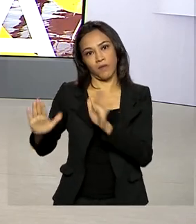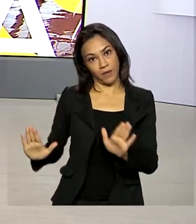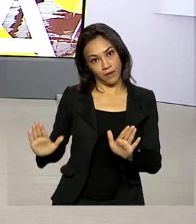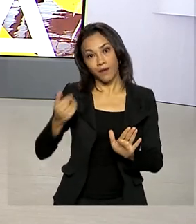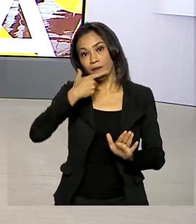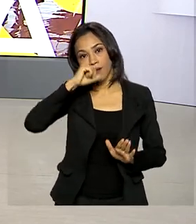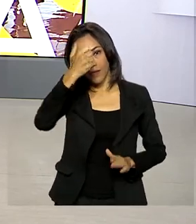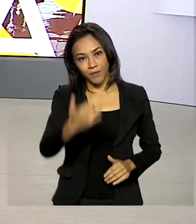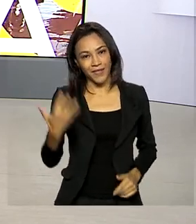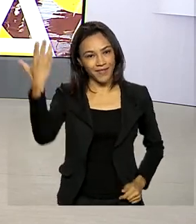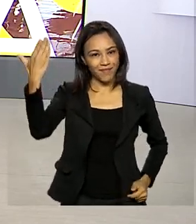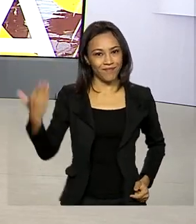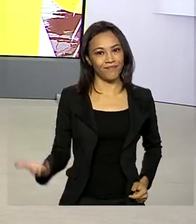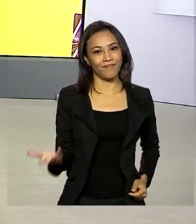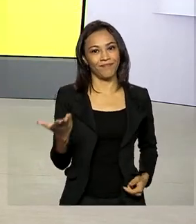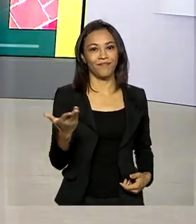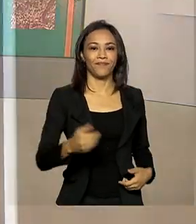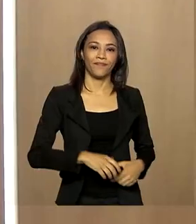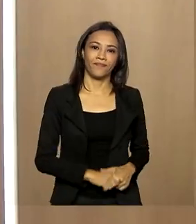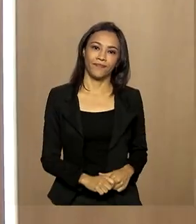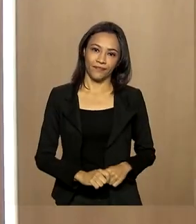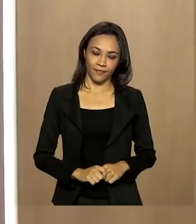Quem comenta é Ricardo Caldas.